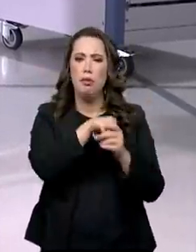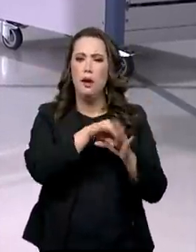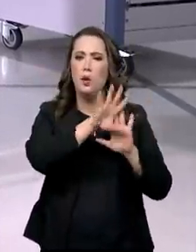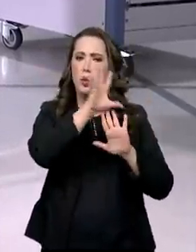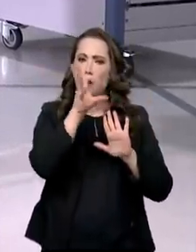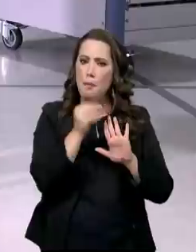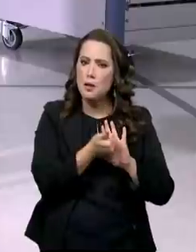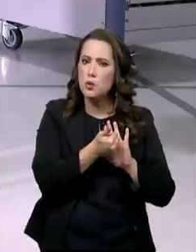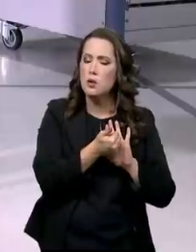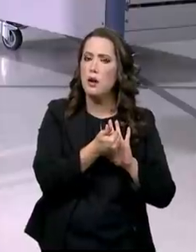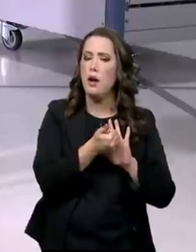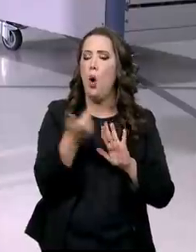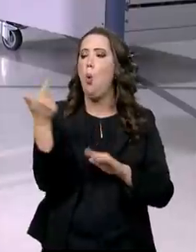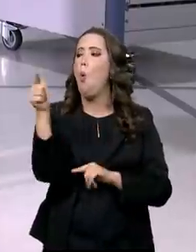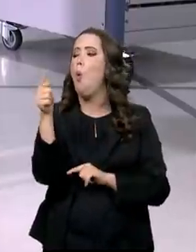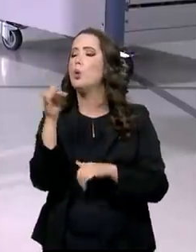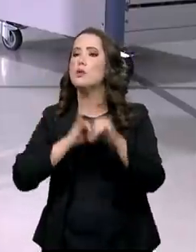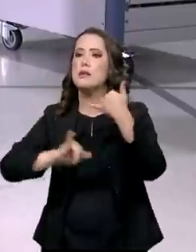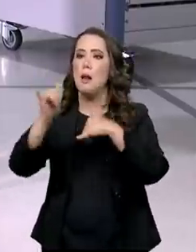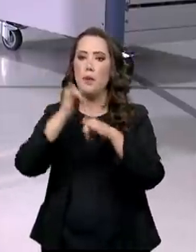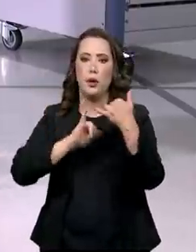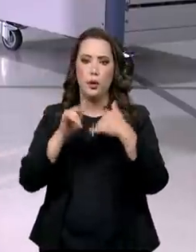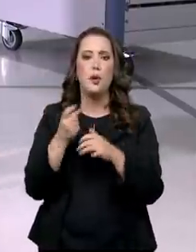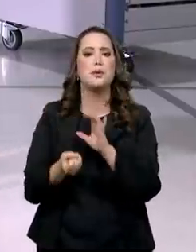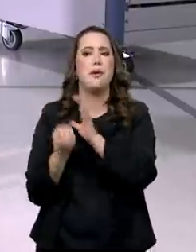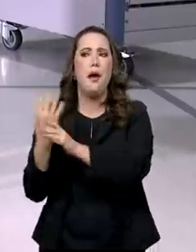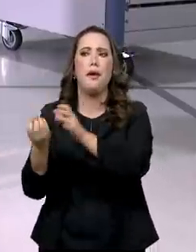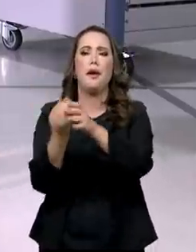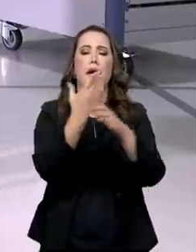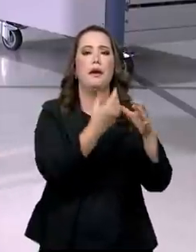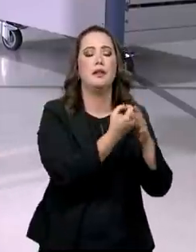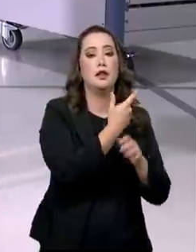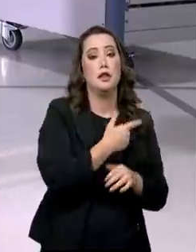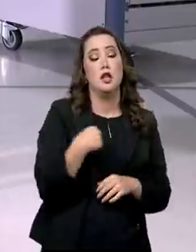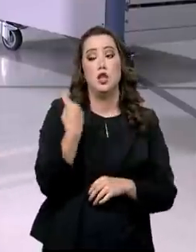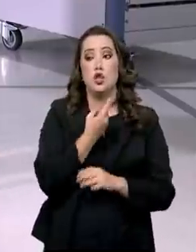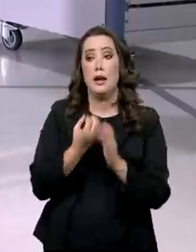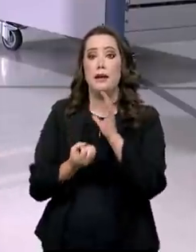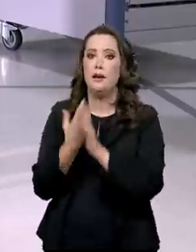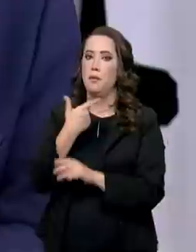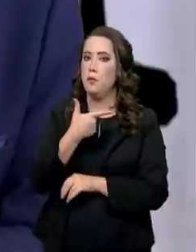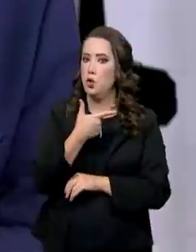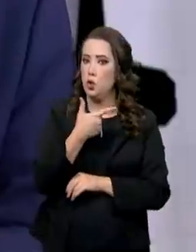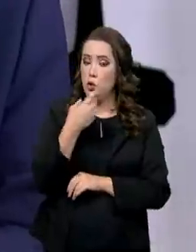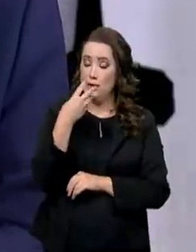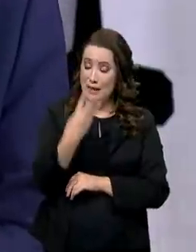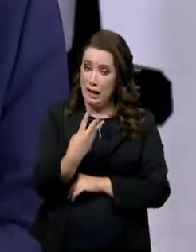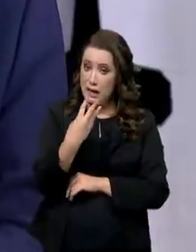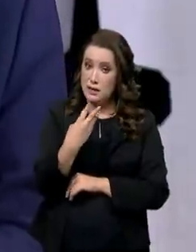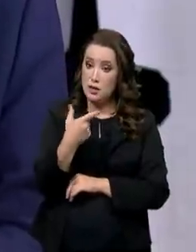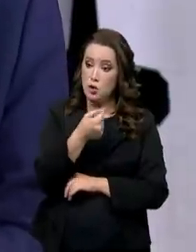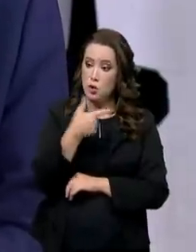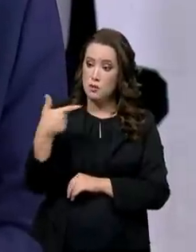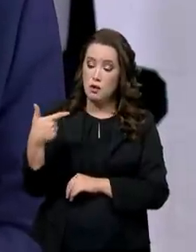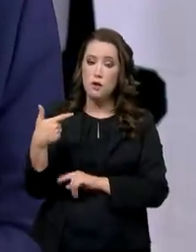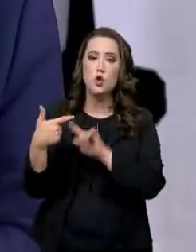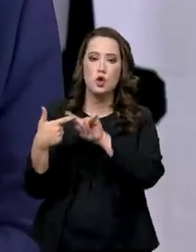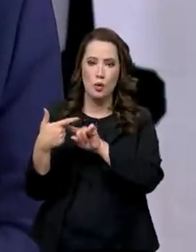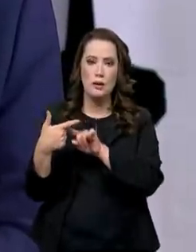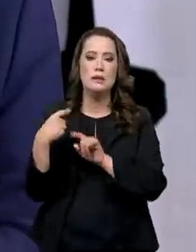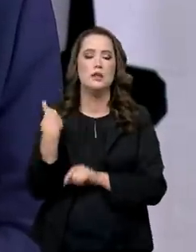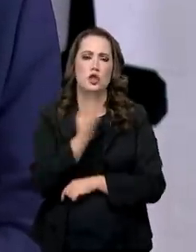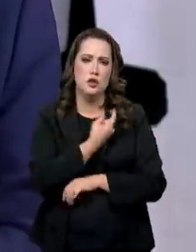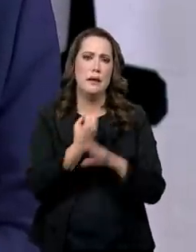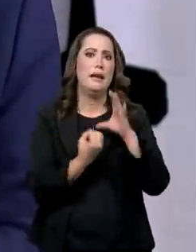outros laboratórios, nós já vamos inaugurar três, imagina em 2022 a gente vai chegar nos 50 laboratórios em atuação dentro da Amazônia,